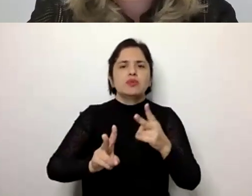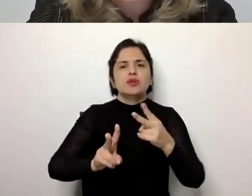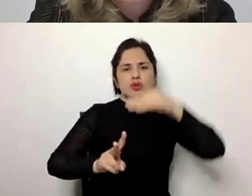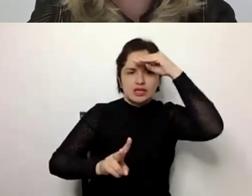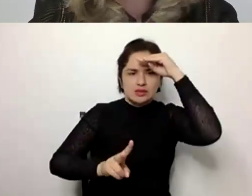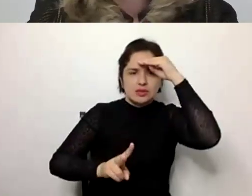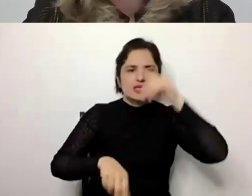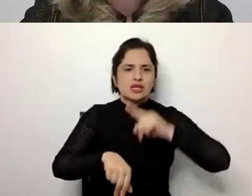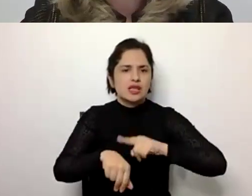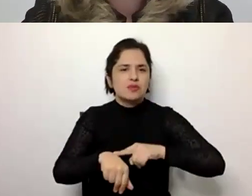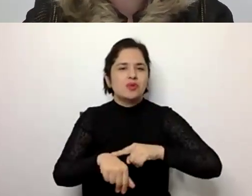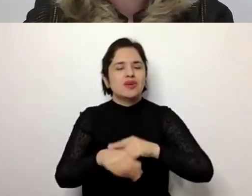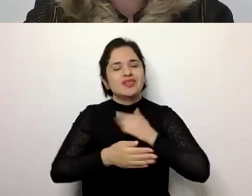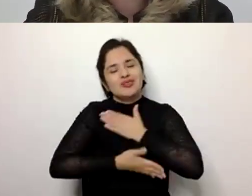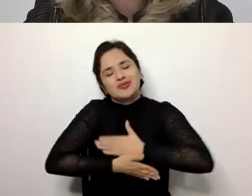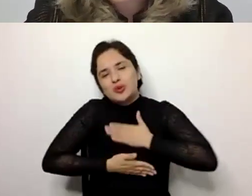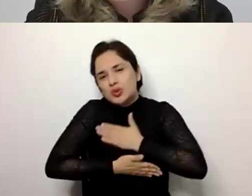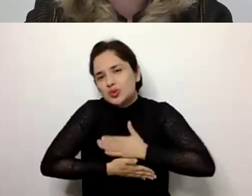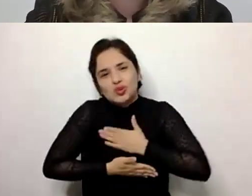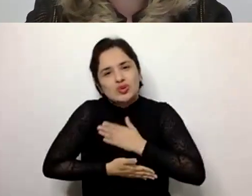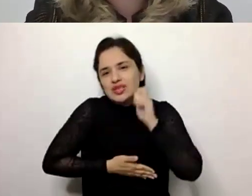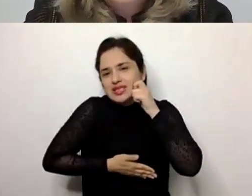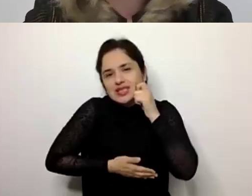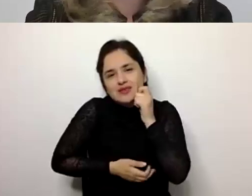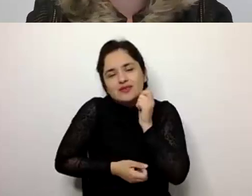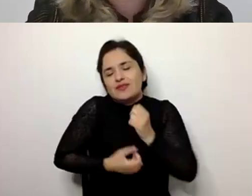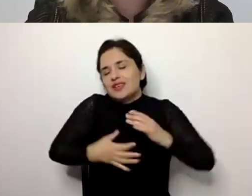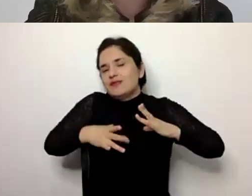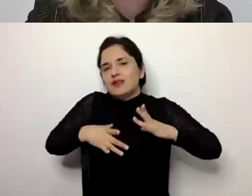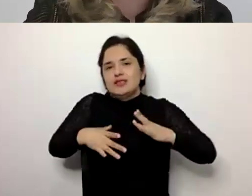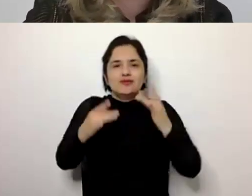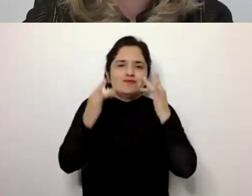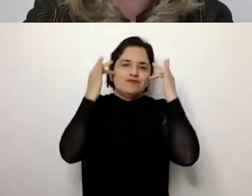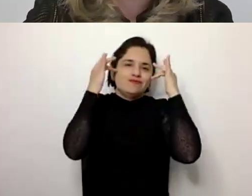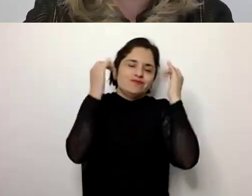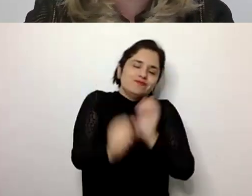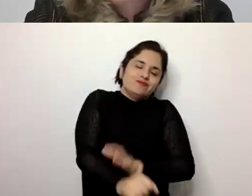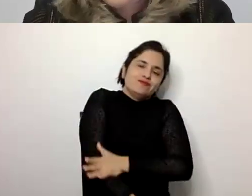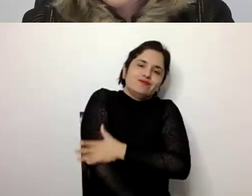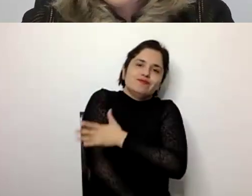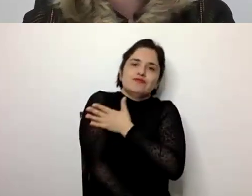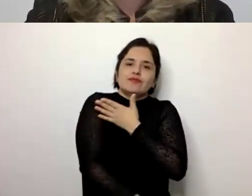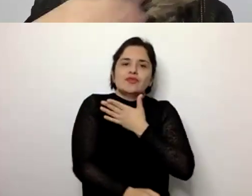momentos prazerosos e que causem encantamento, felicidade, prazer junto à pessoa.